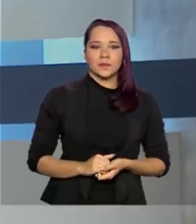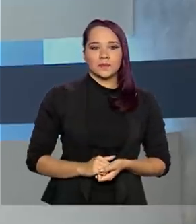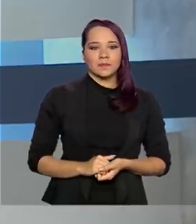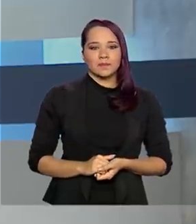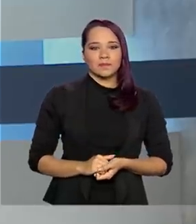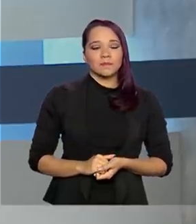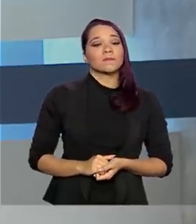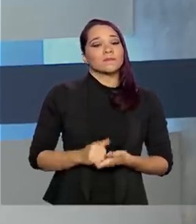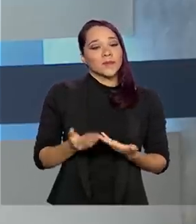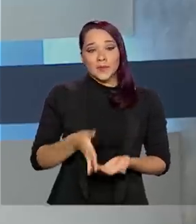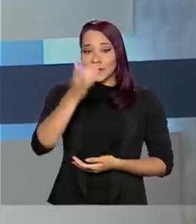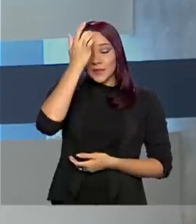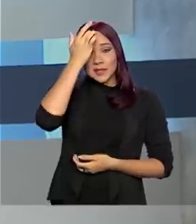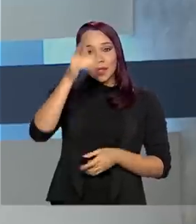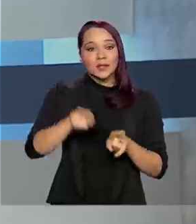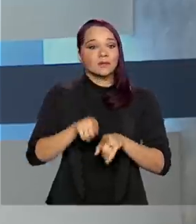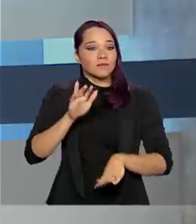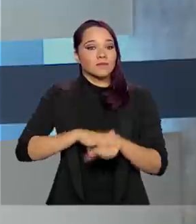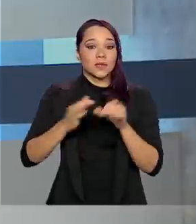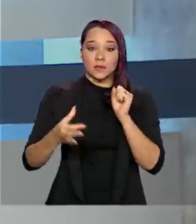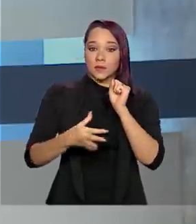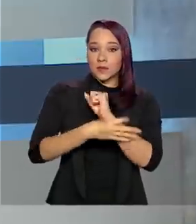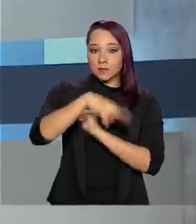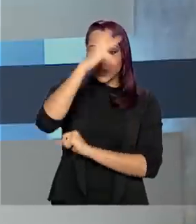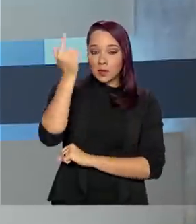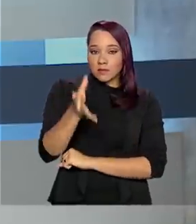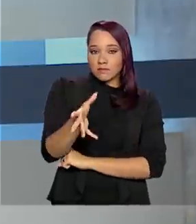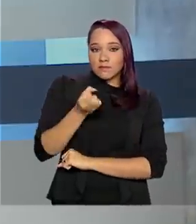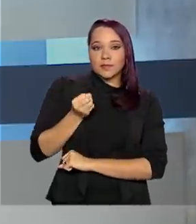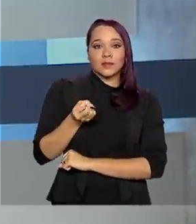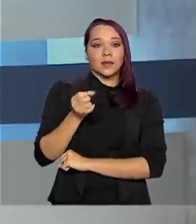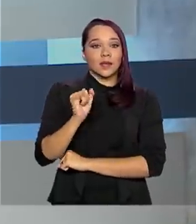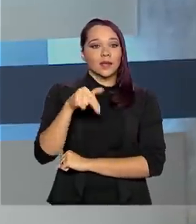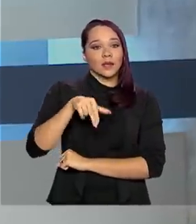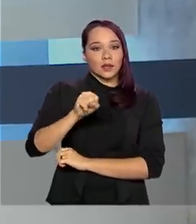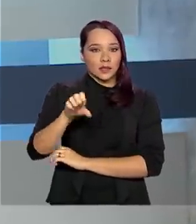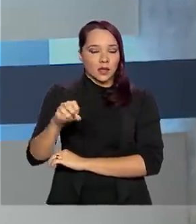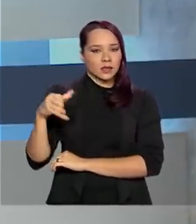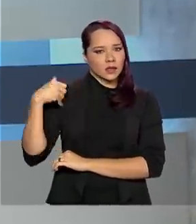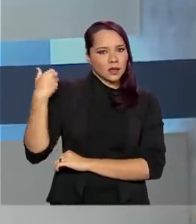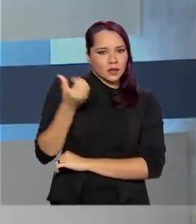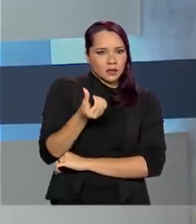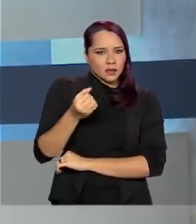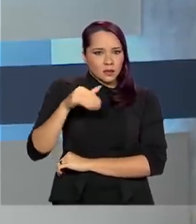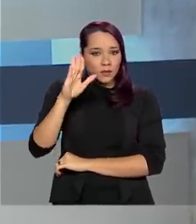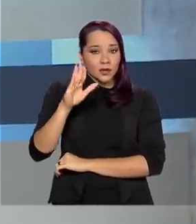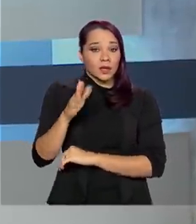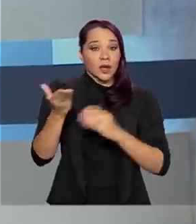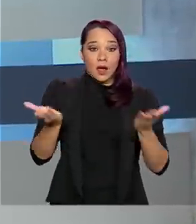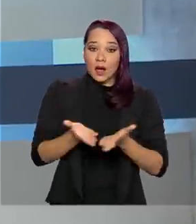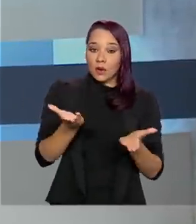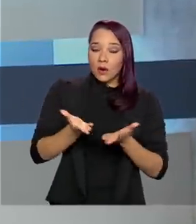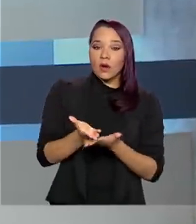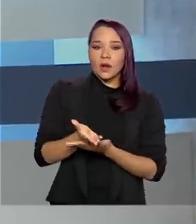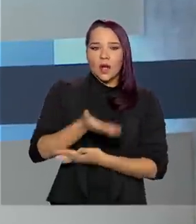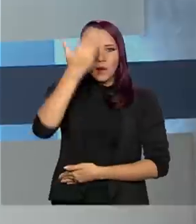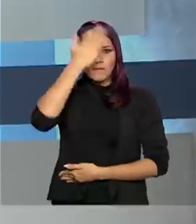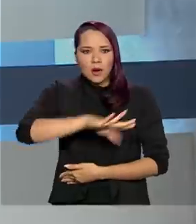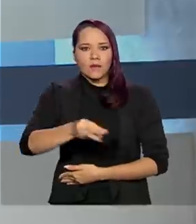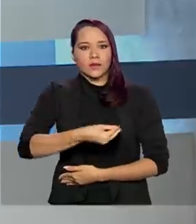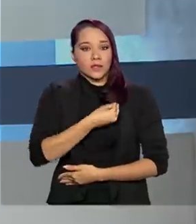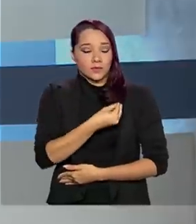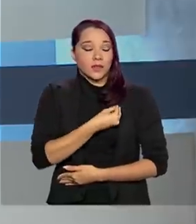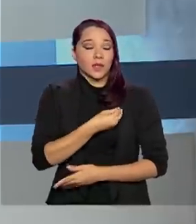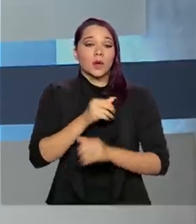Para facilitar e dar mais segurança aos beneficiários do INSS com mais de 60 anos, a partir de agora a prova de